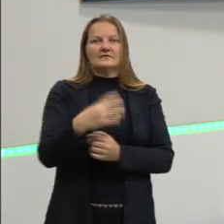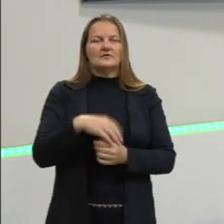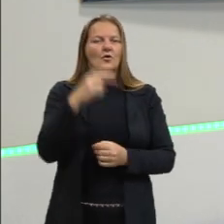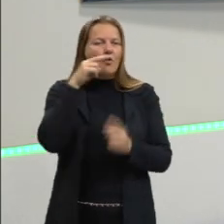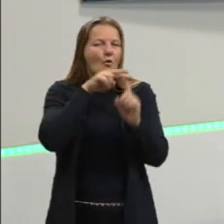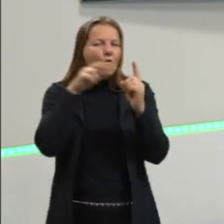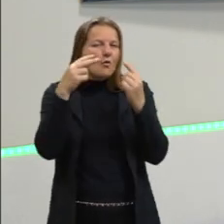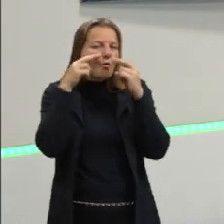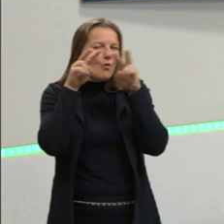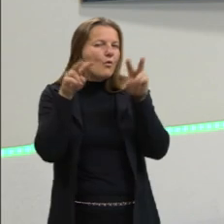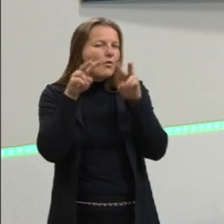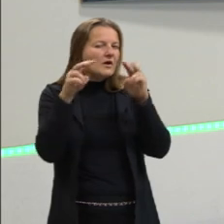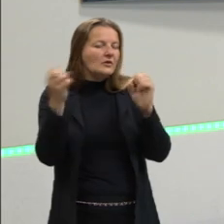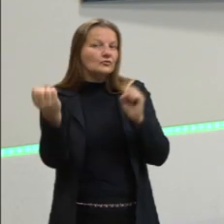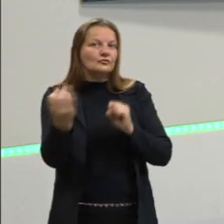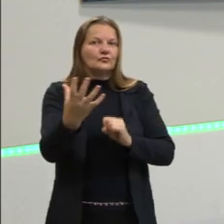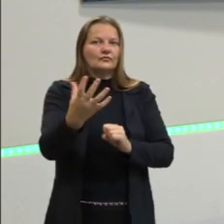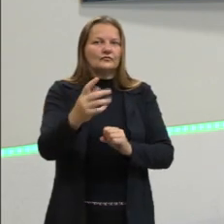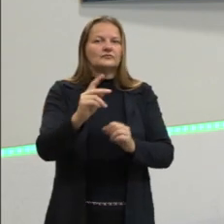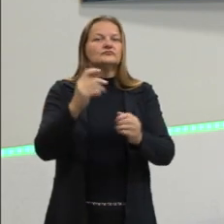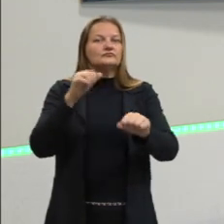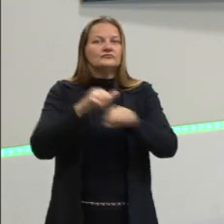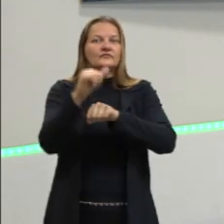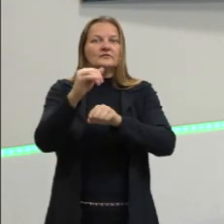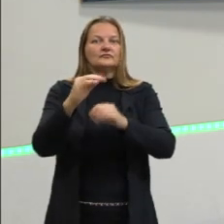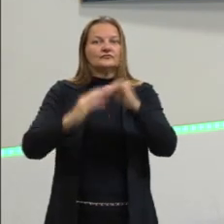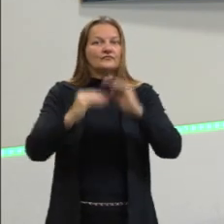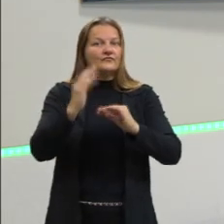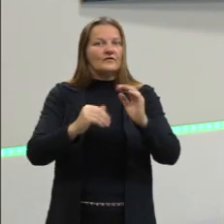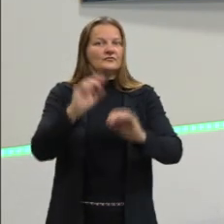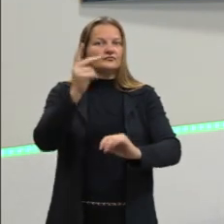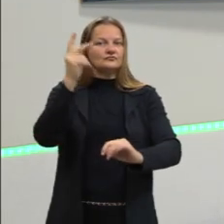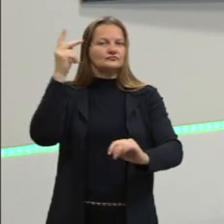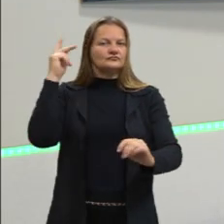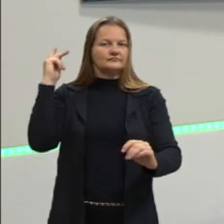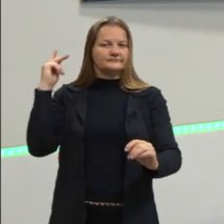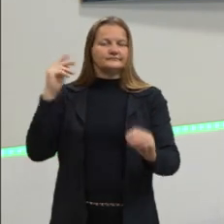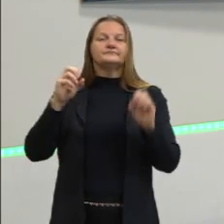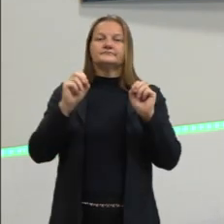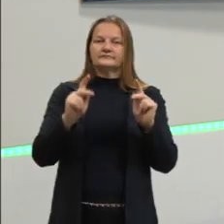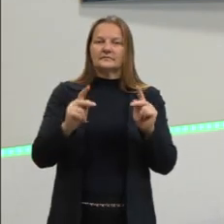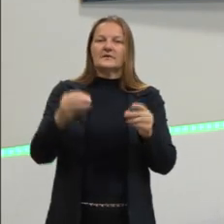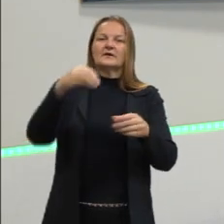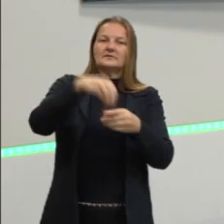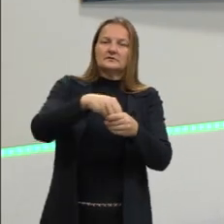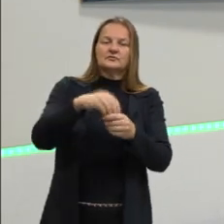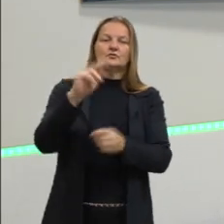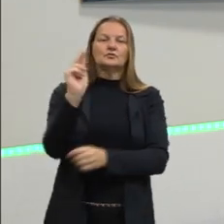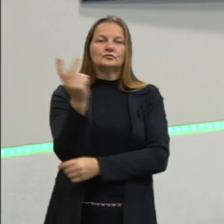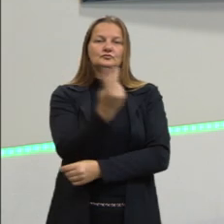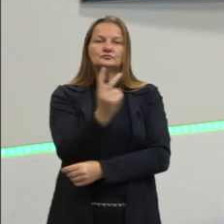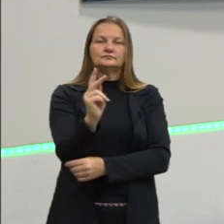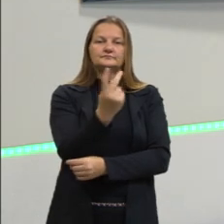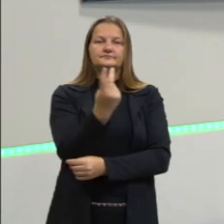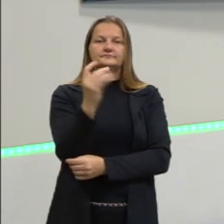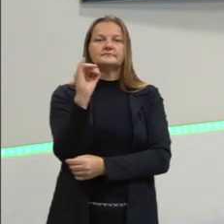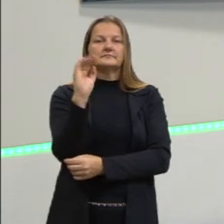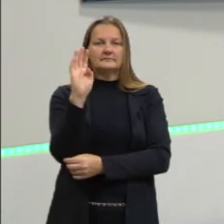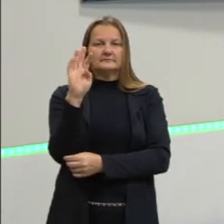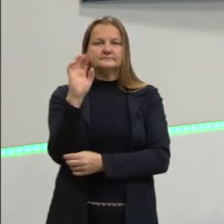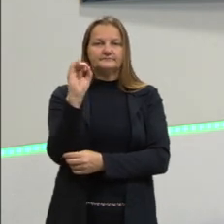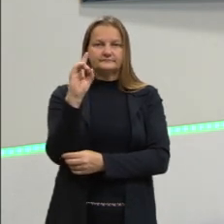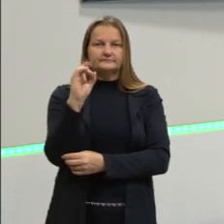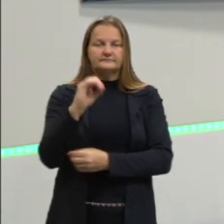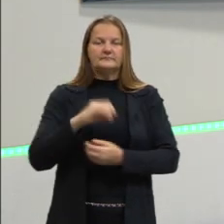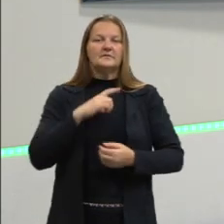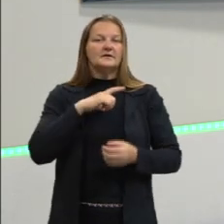olhar sobre esse acontecimento histórico. Por isso que acaba entrando dentro do texto híbrido. Porque, além de haver